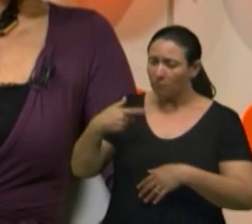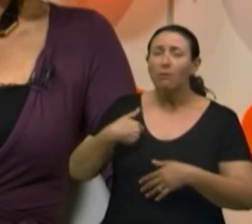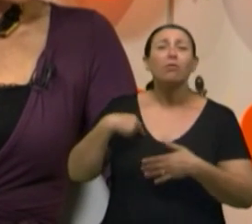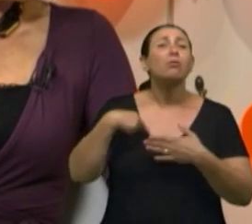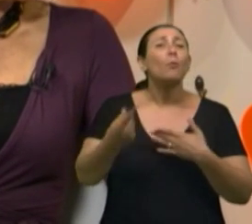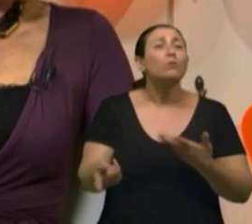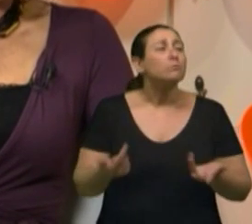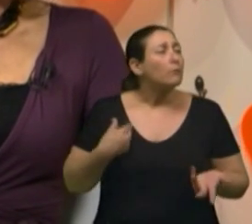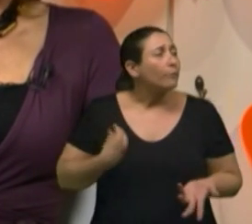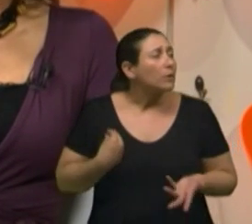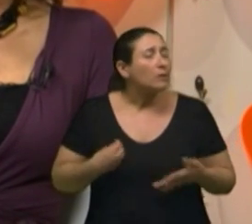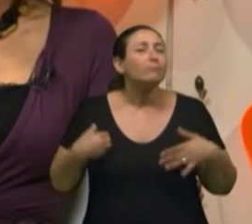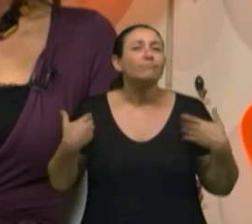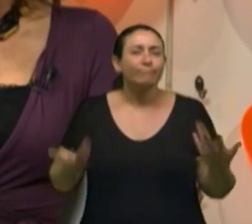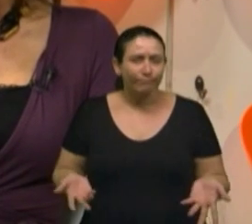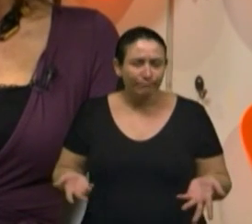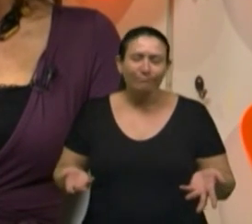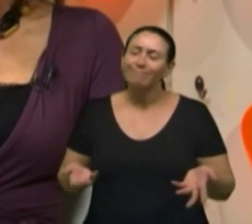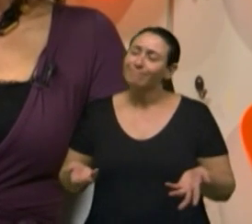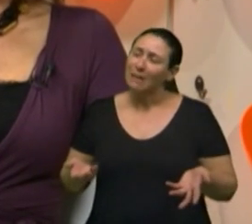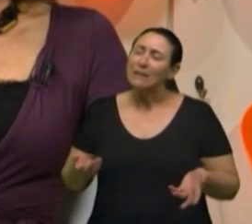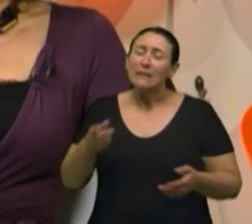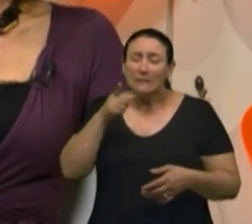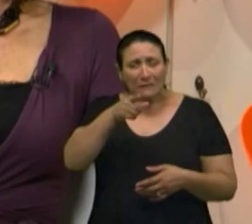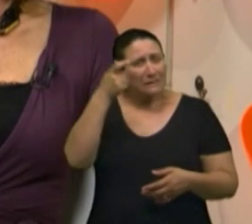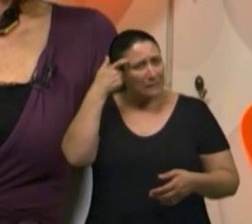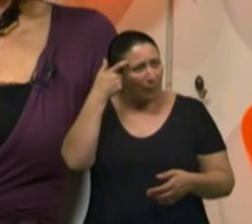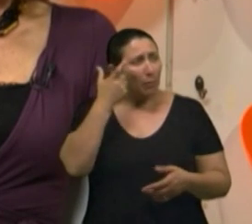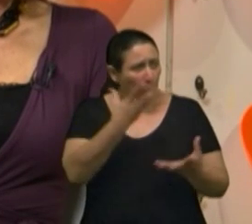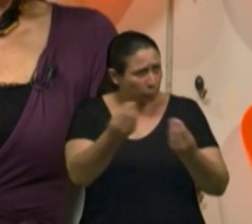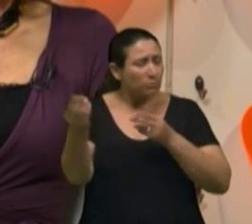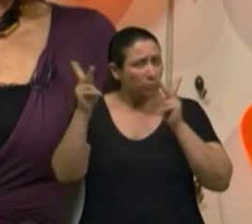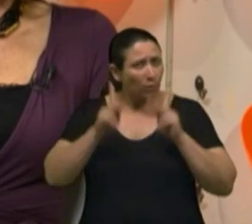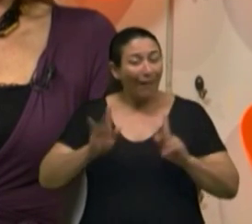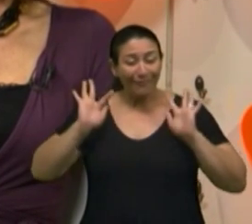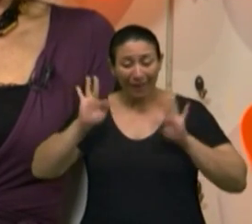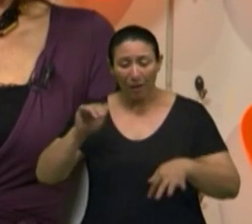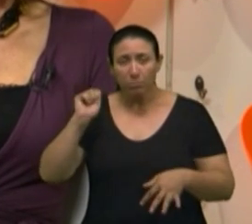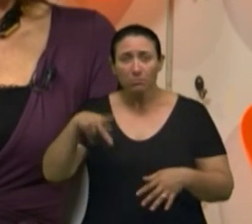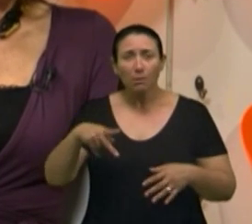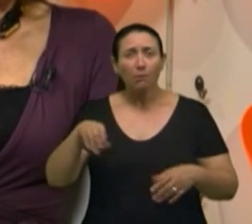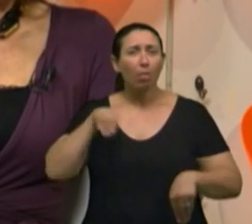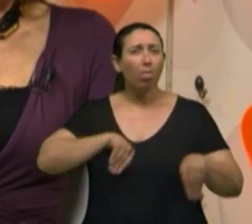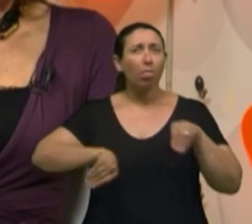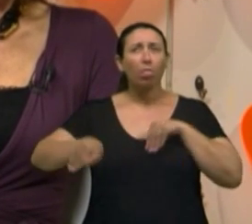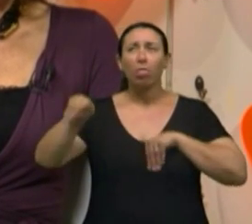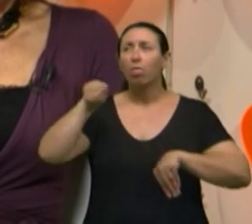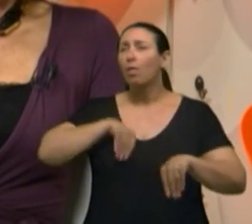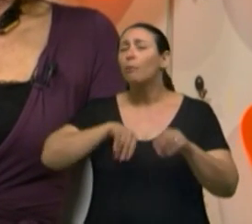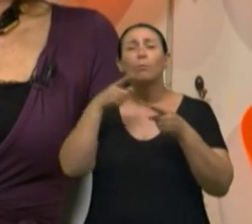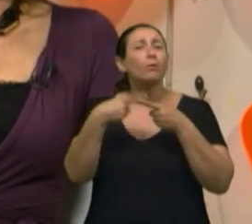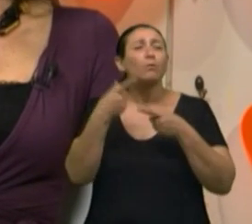Muitos não sabem. E pior, Isabel, entram em depressão porque não sabem o que fazer.